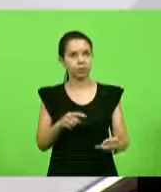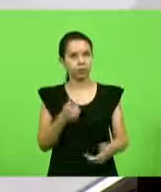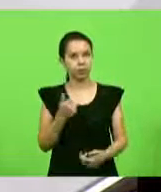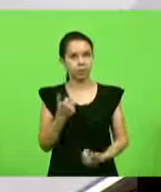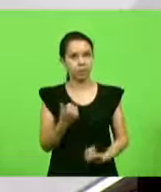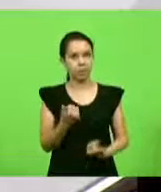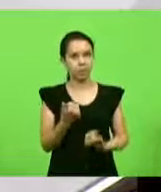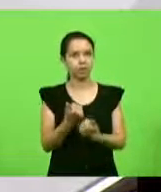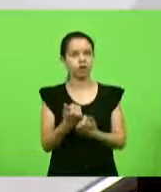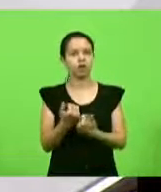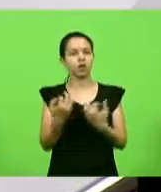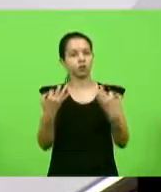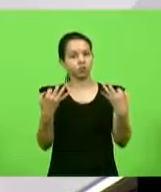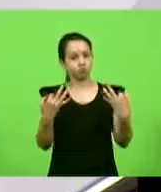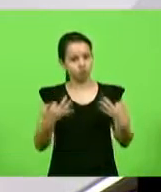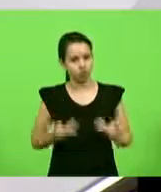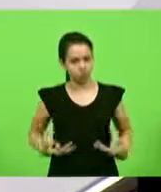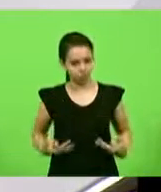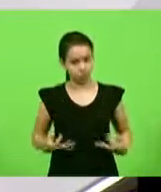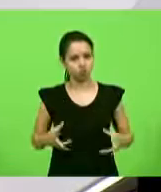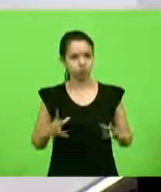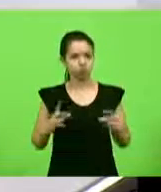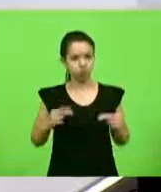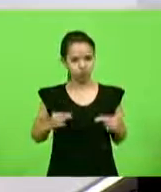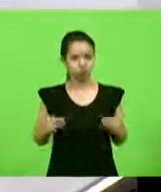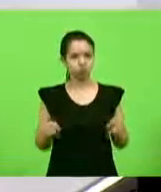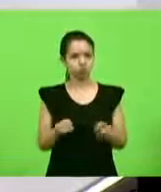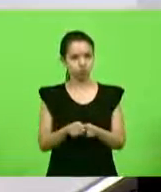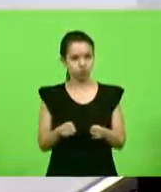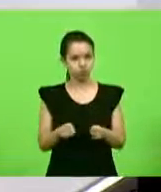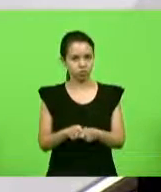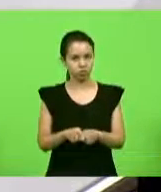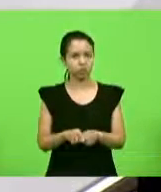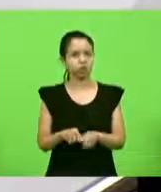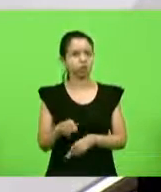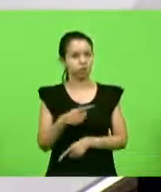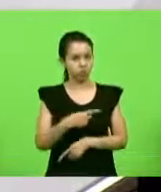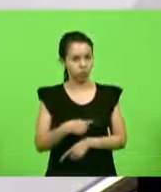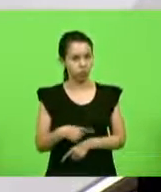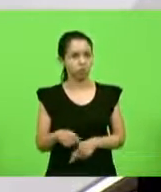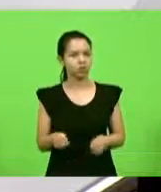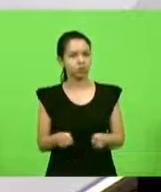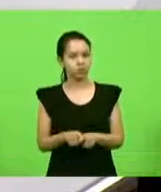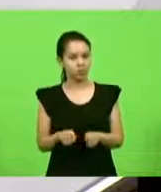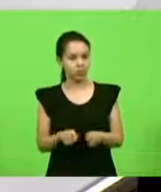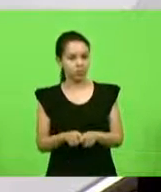justo e que é meritório. E ainda colocamos, deputado Kennedy, para